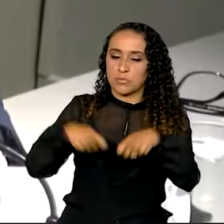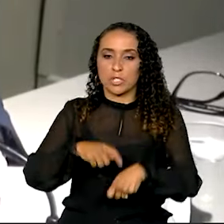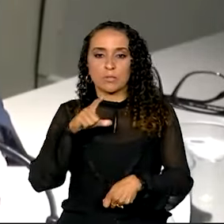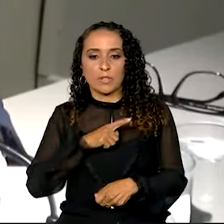qualidade de vida. Obrigado. Obrigado.